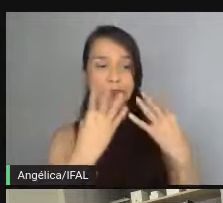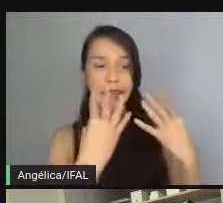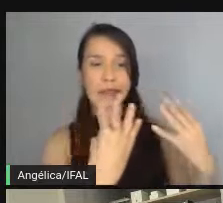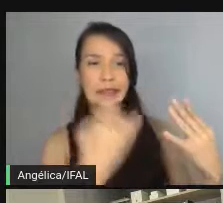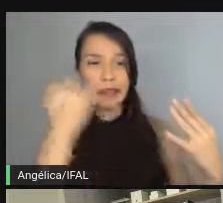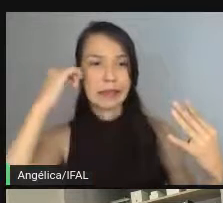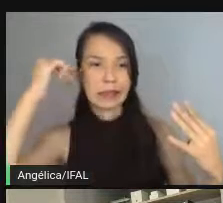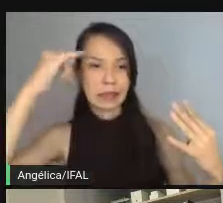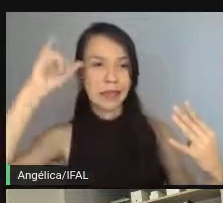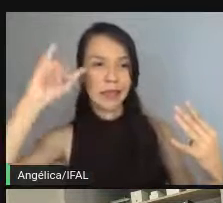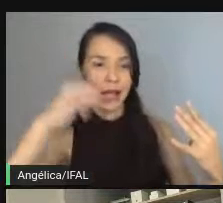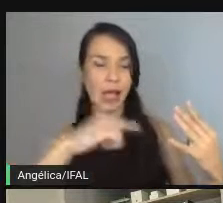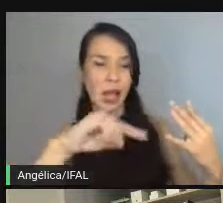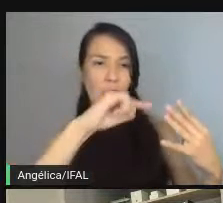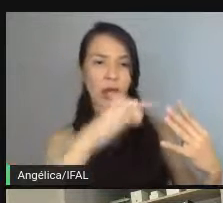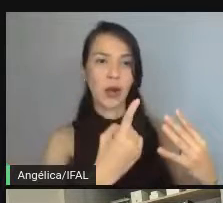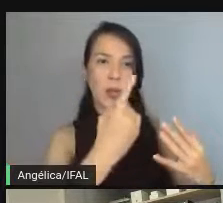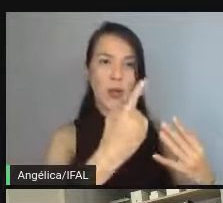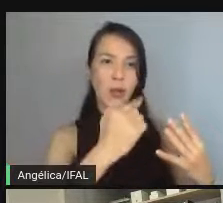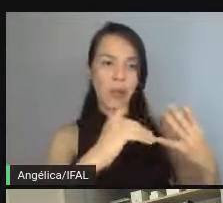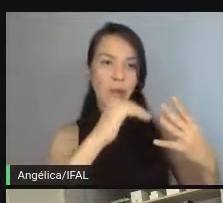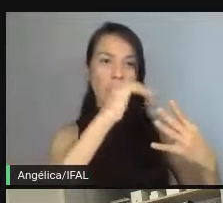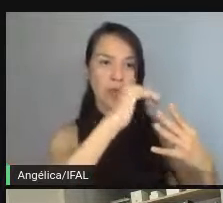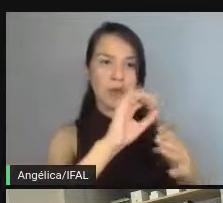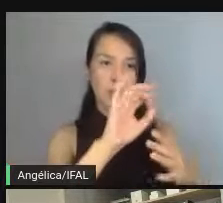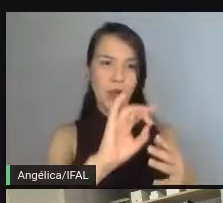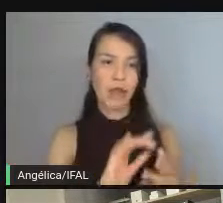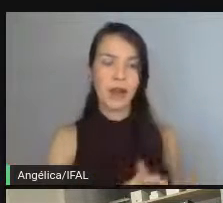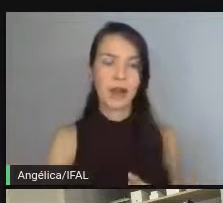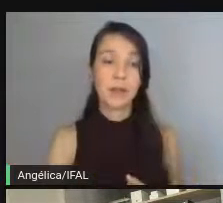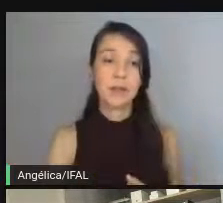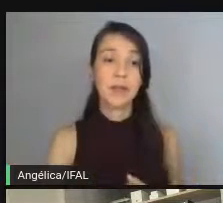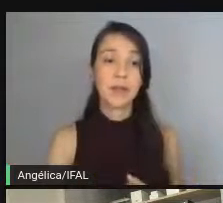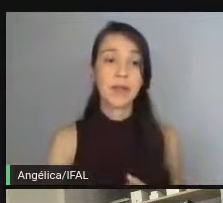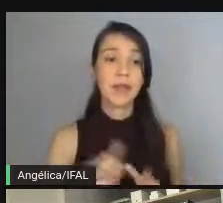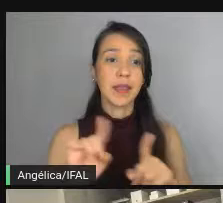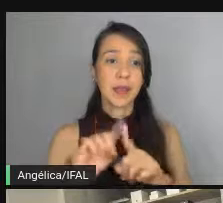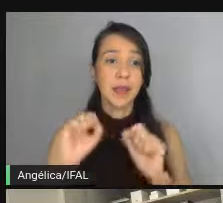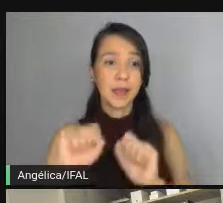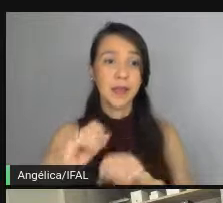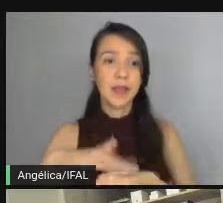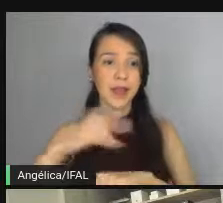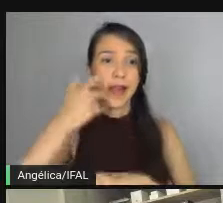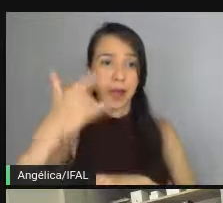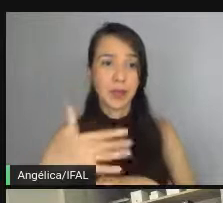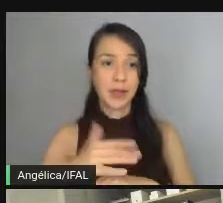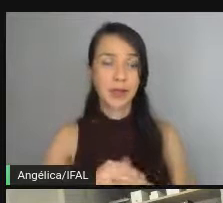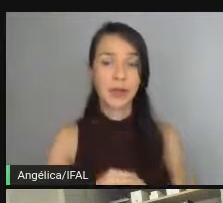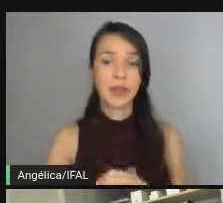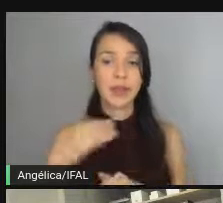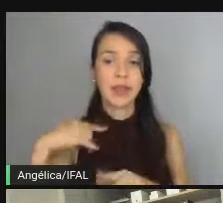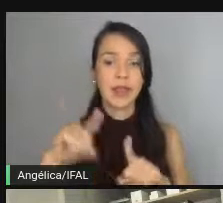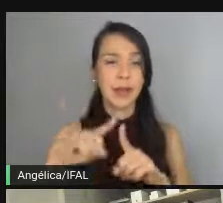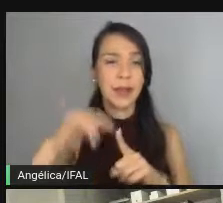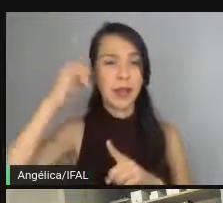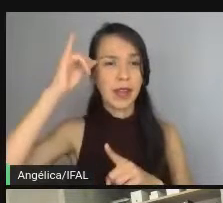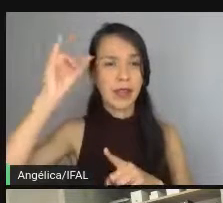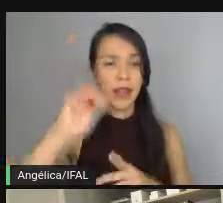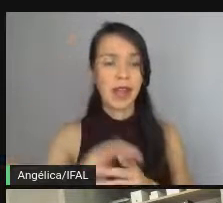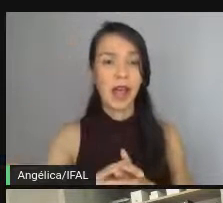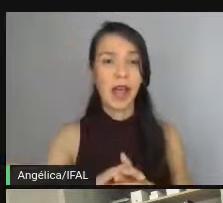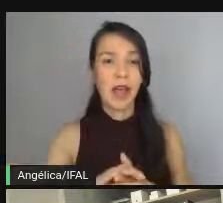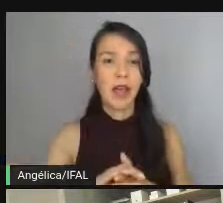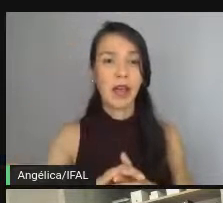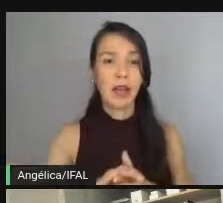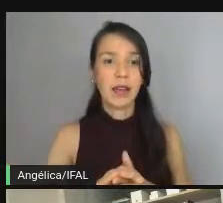de ter um pull request por várias camadas. E ainda posso falar mais um pouco. Tenta evitar pull request que tenha mais do